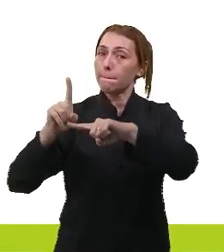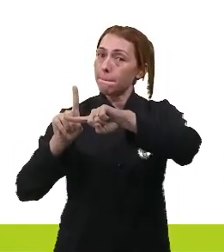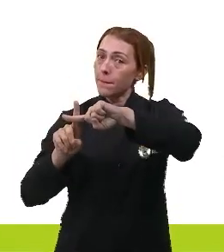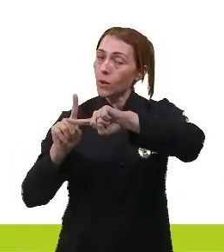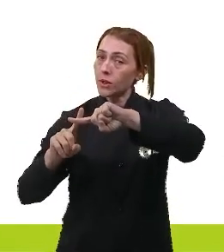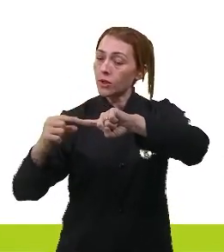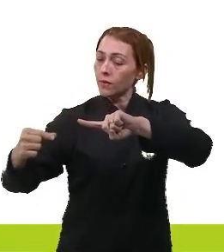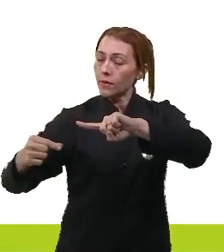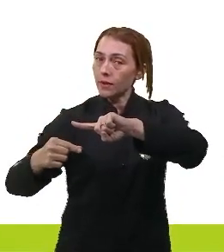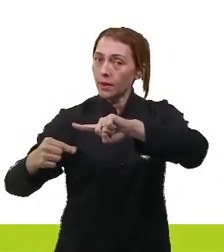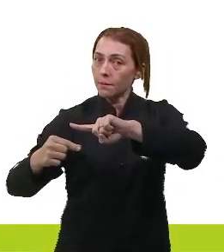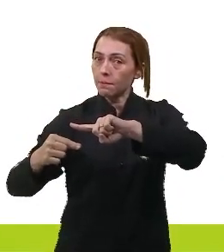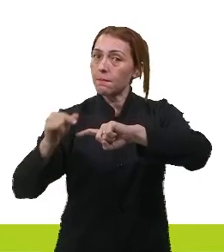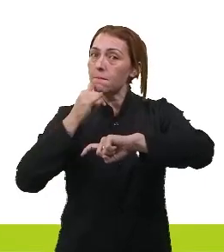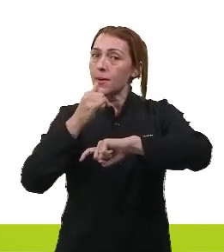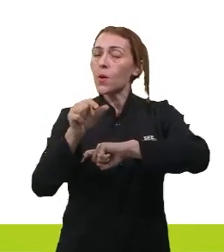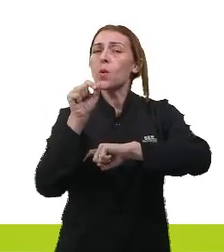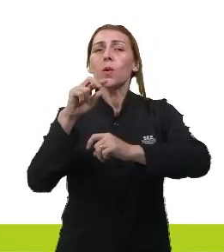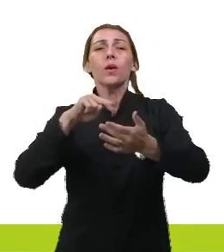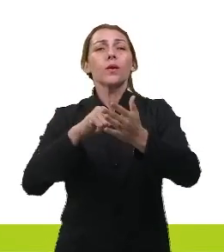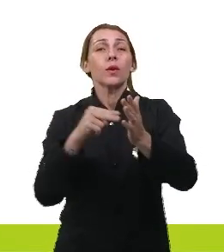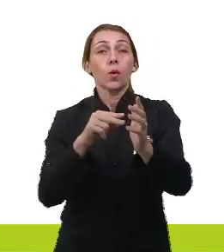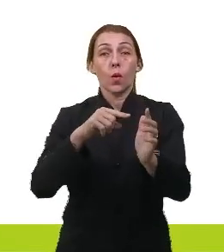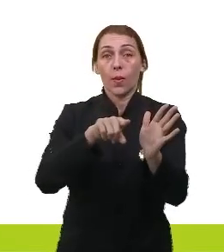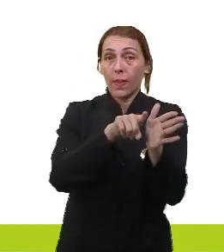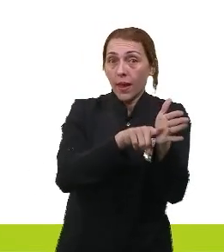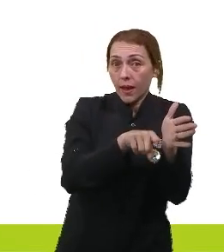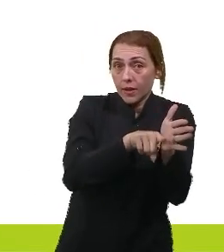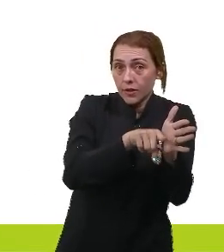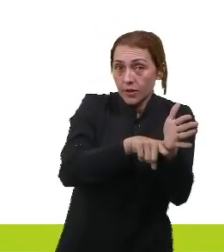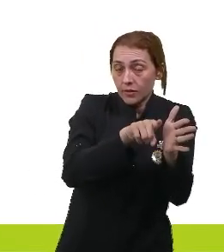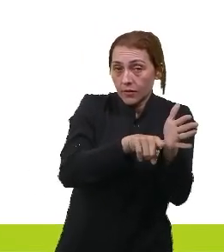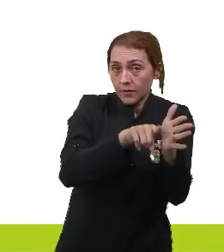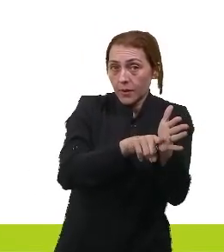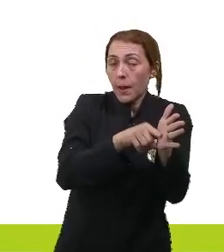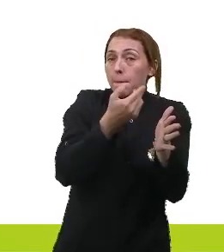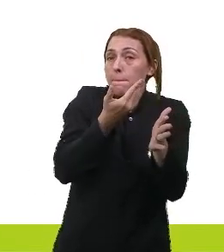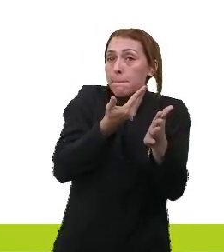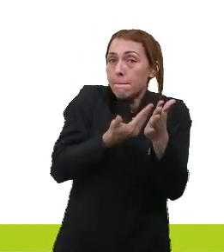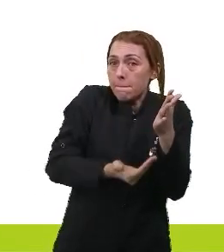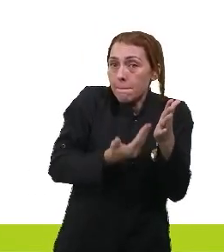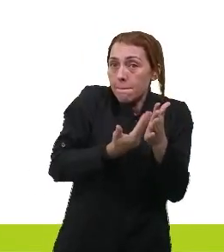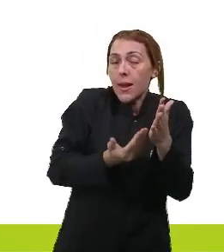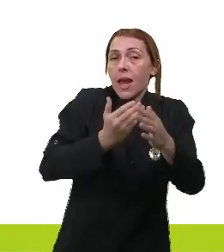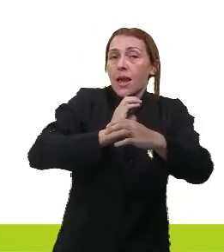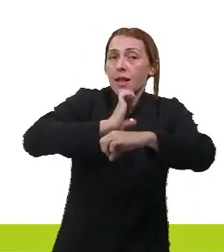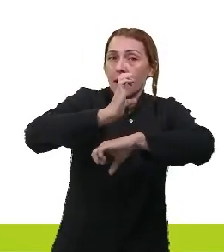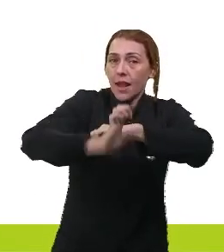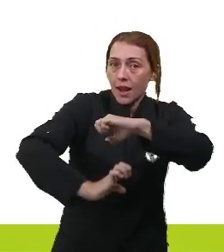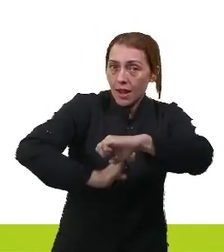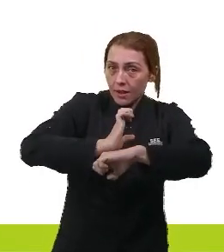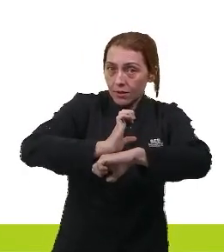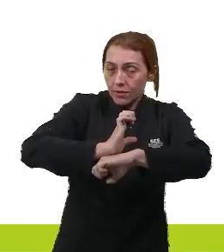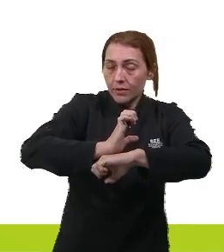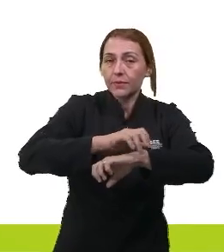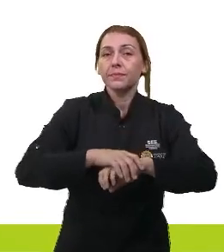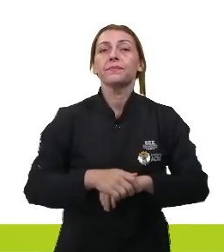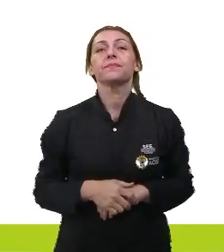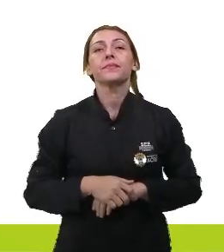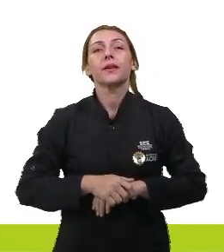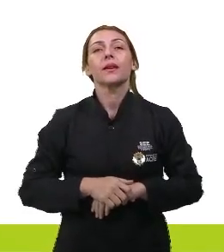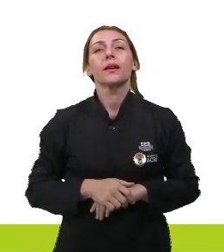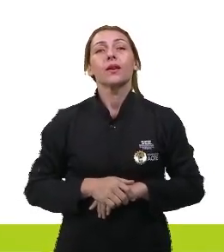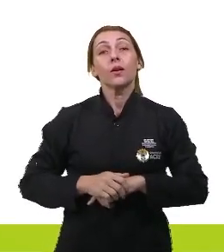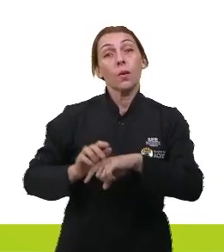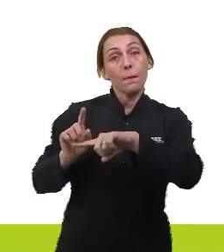O que acontece com o polo negativo? O polo negativo, pessoal, ele perde elétrons, enquanto